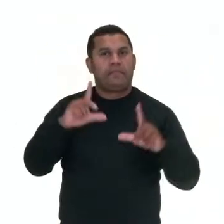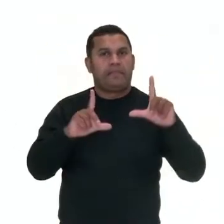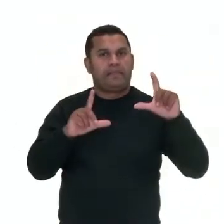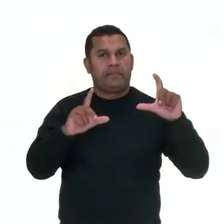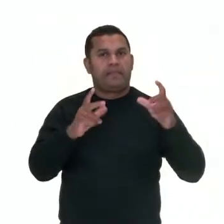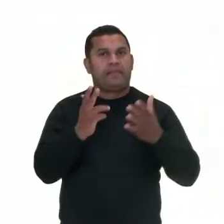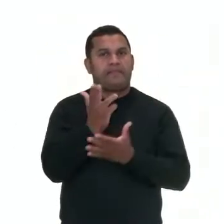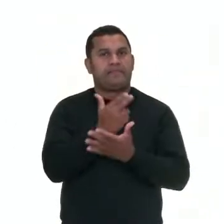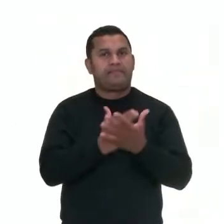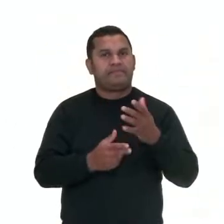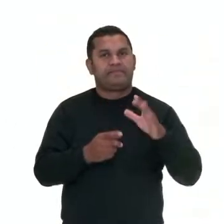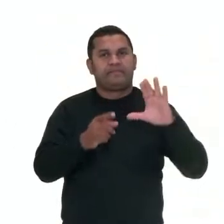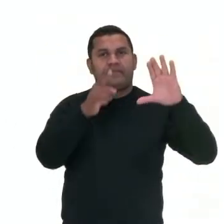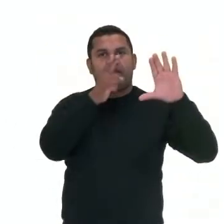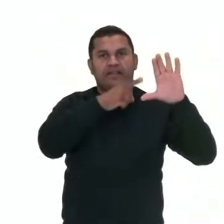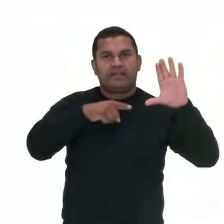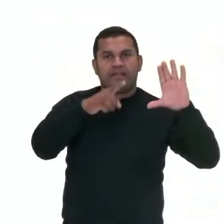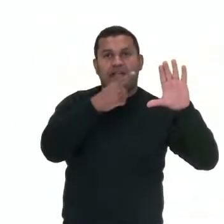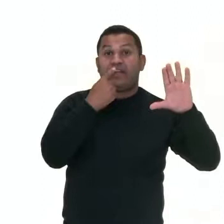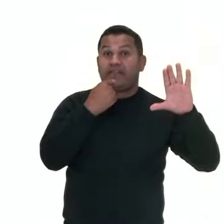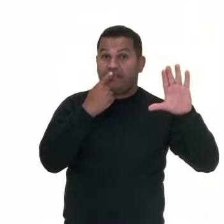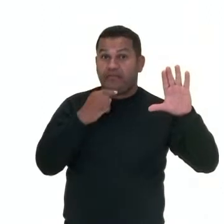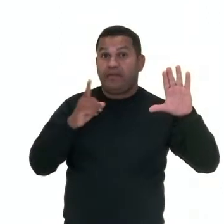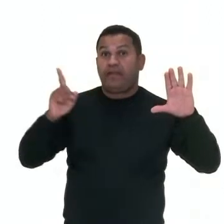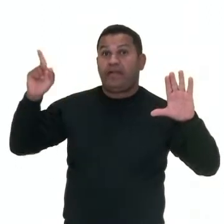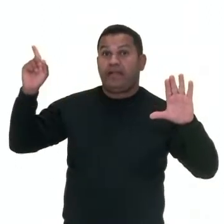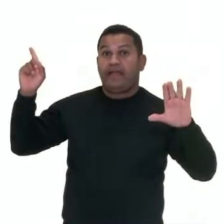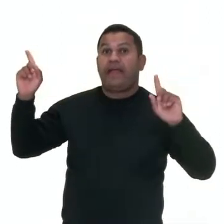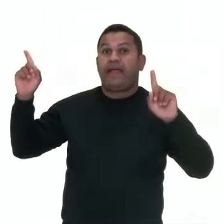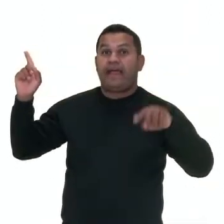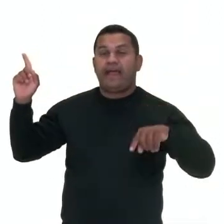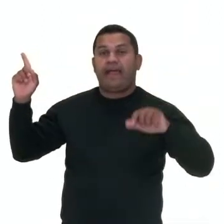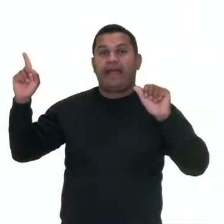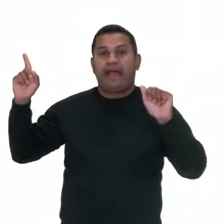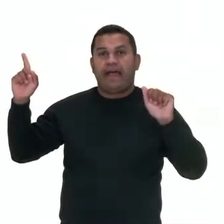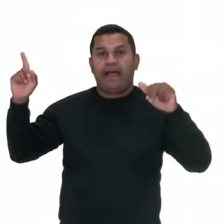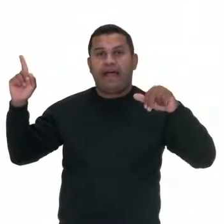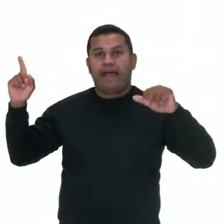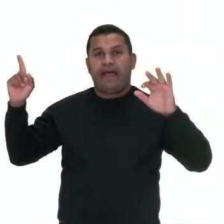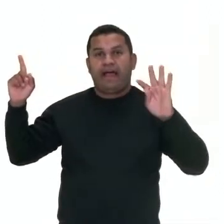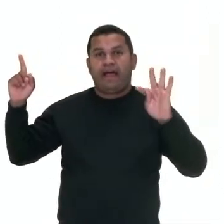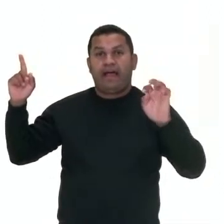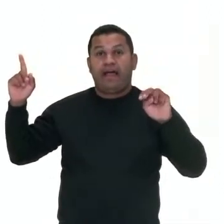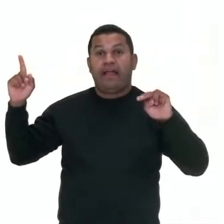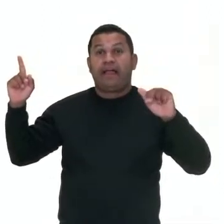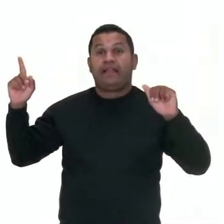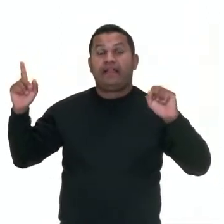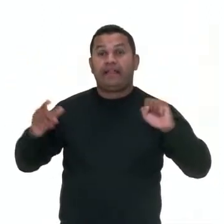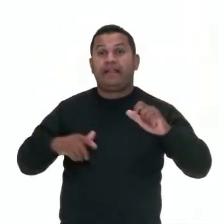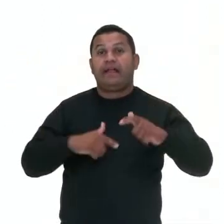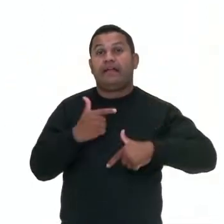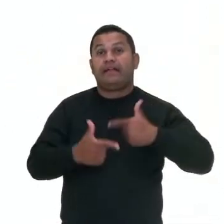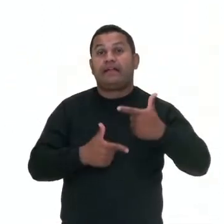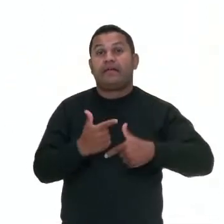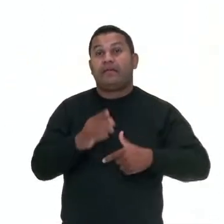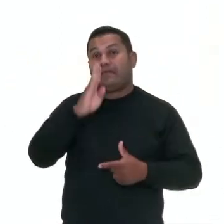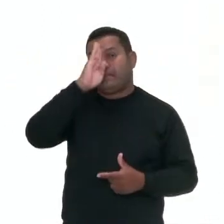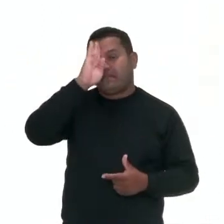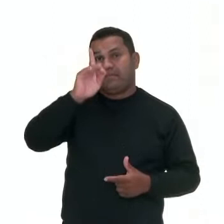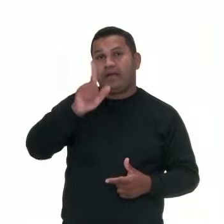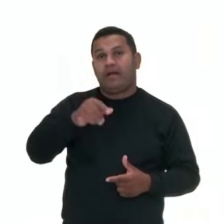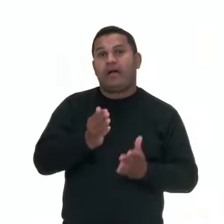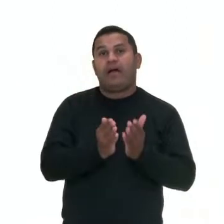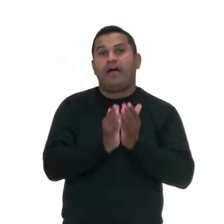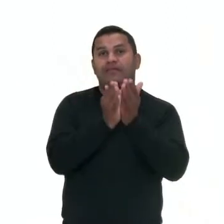no mapa, com bons portos naturais, destaque para o Pireu, que era um porto ligado ao comércio,